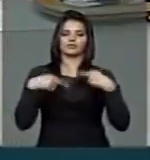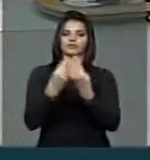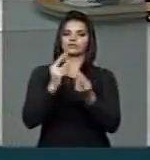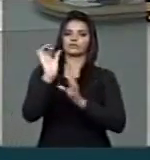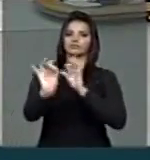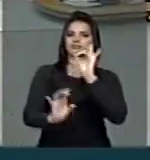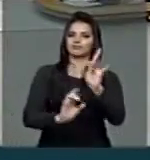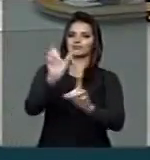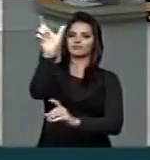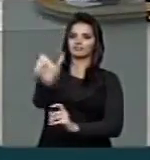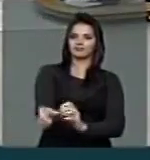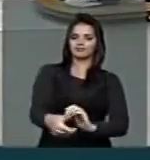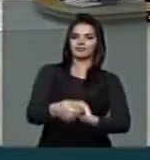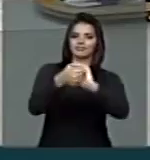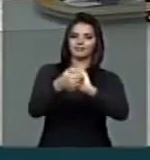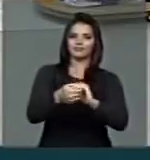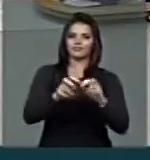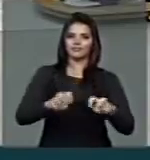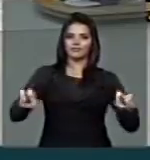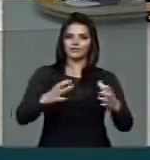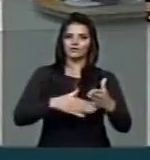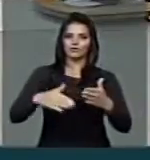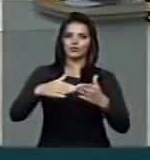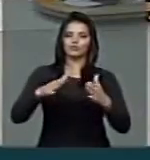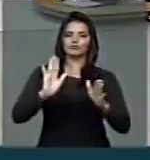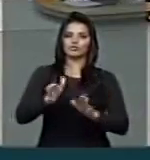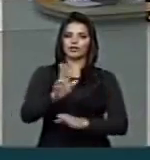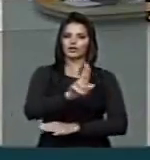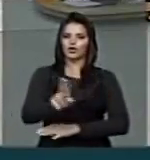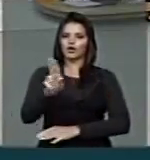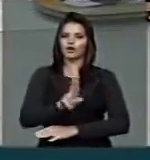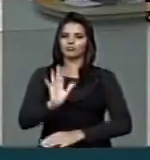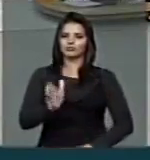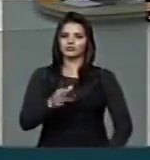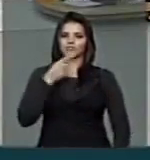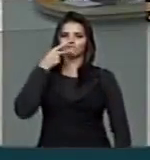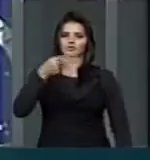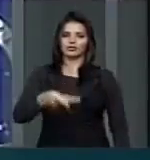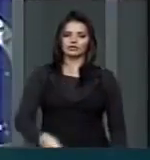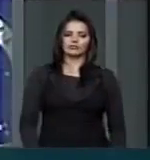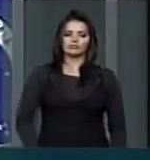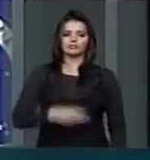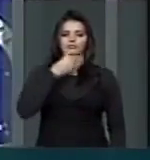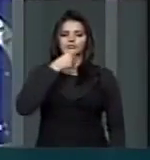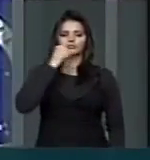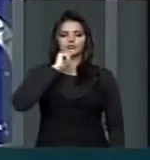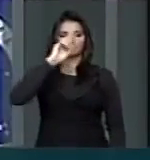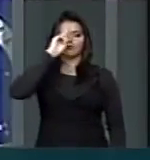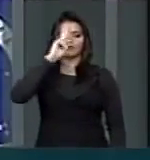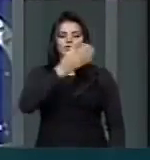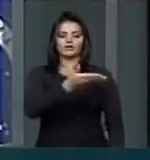cumprimento toda a mesa já nominada, senhoras e senhores,